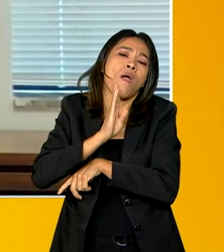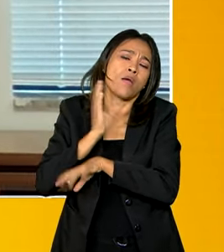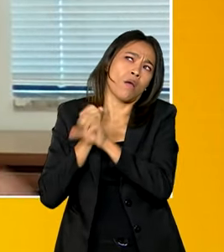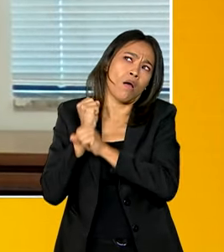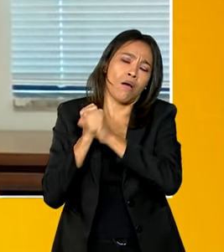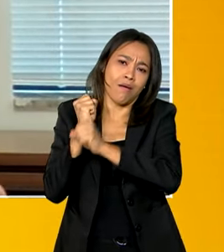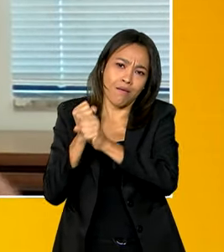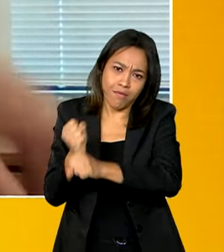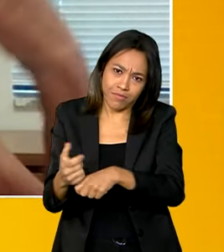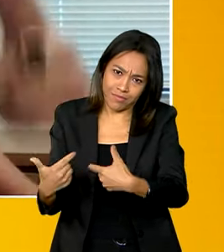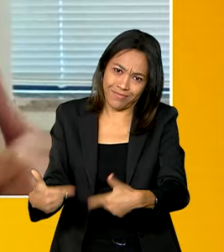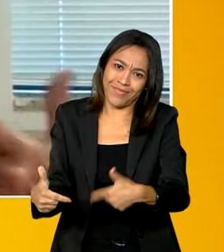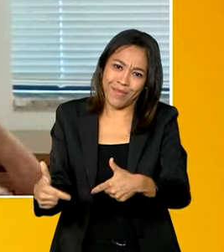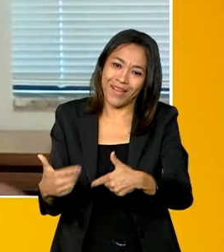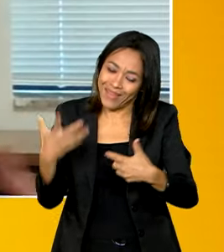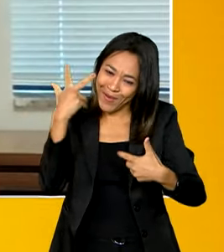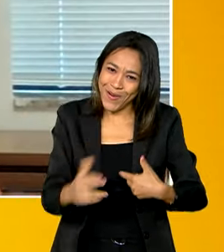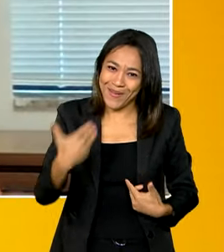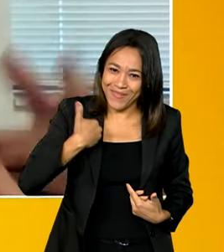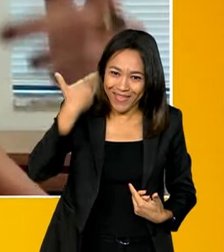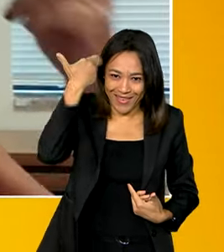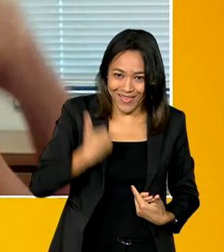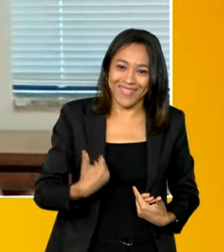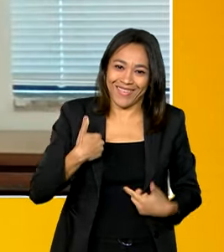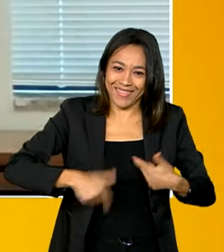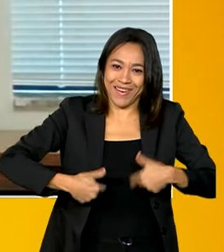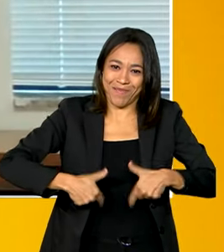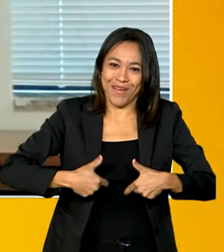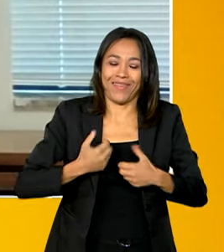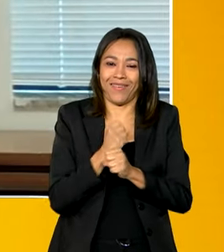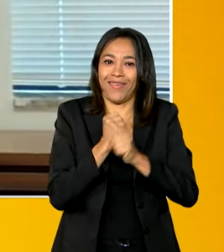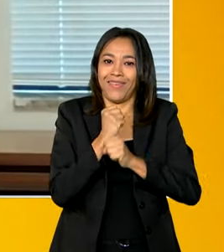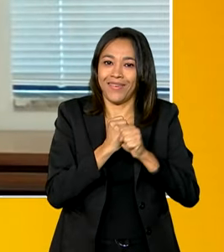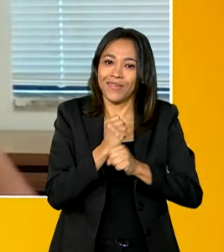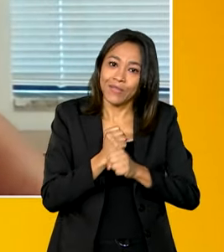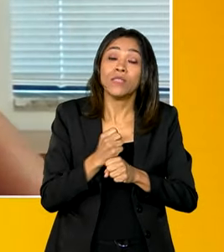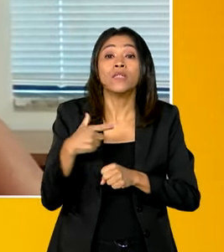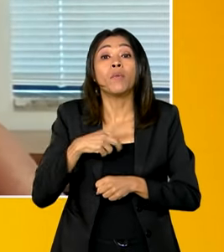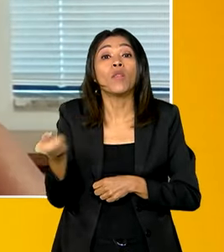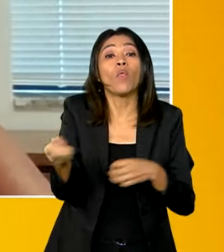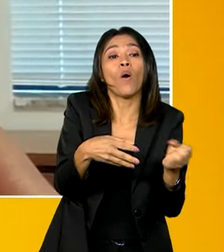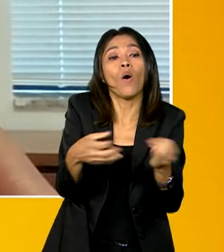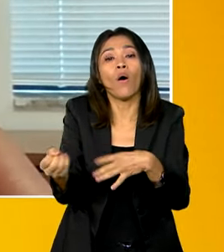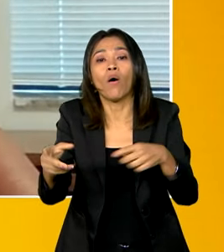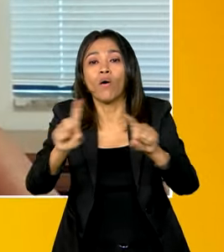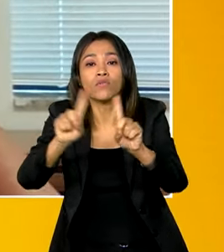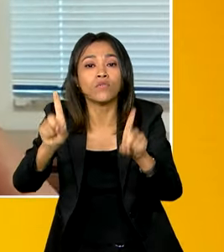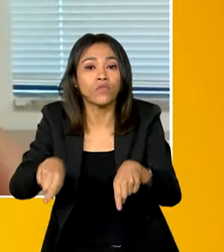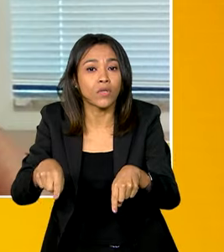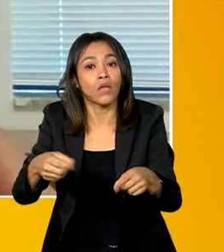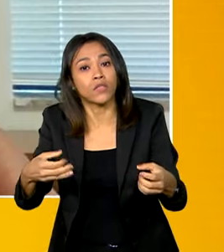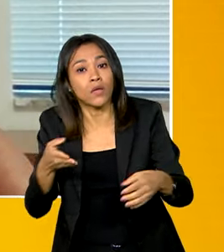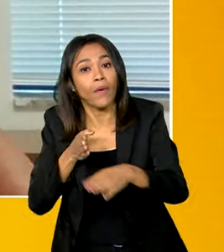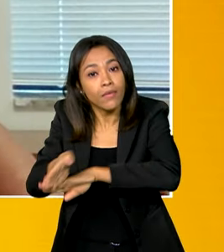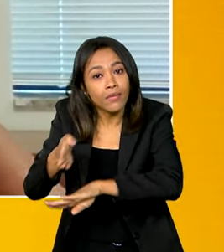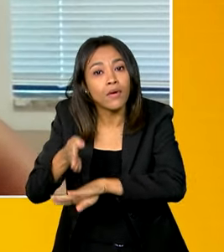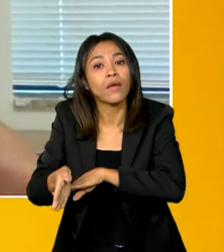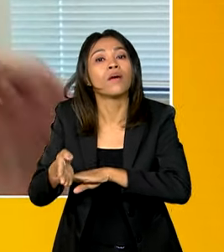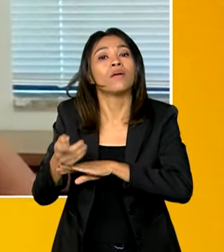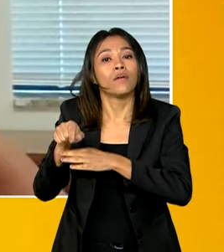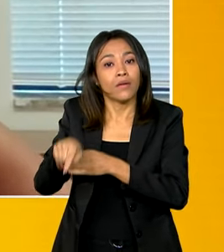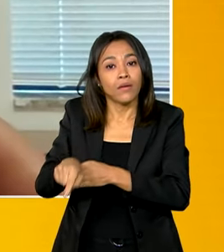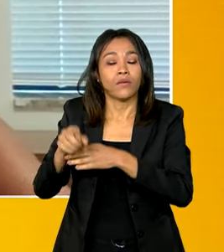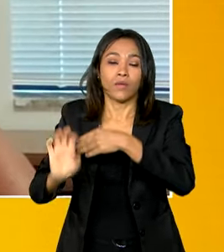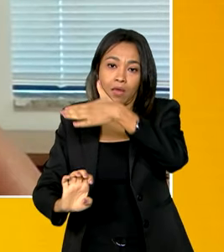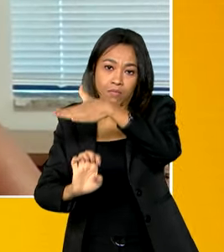anos, como eu, de muito tempo já. E também empregados novos que estão entrando e atuando na empresa